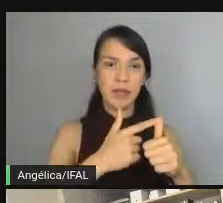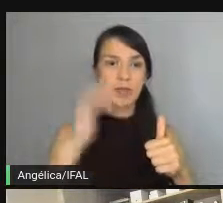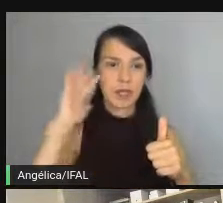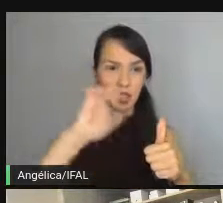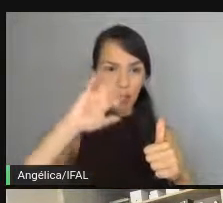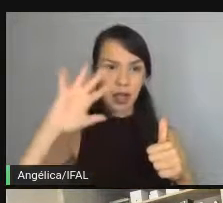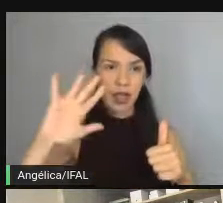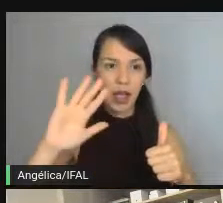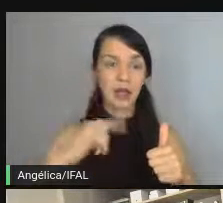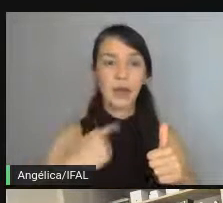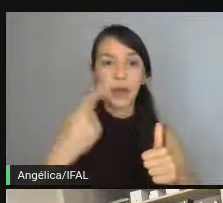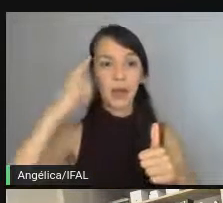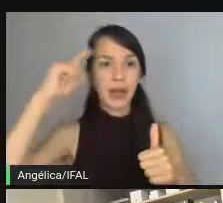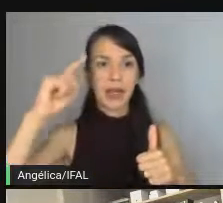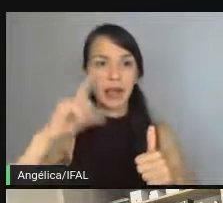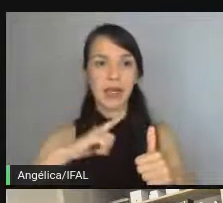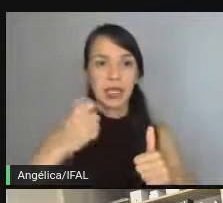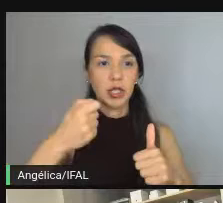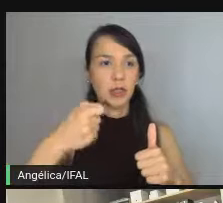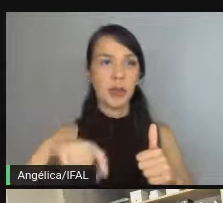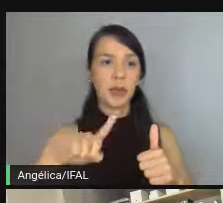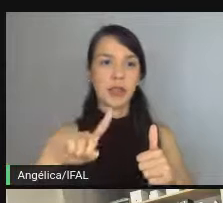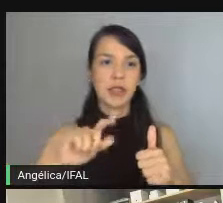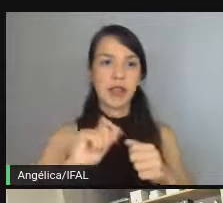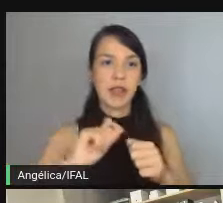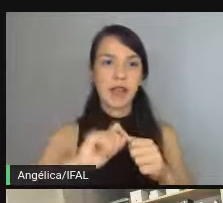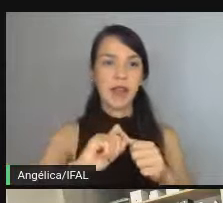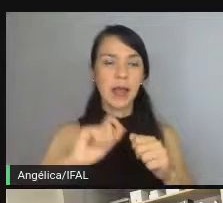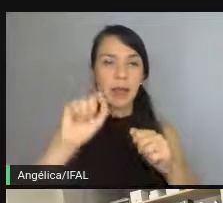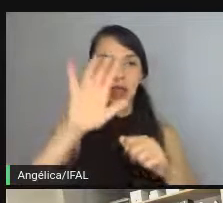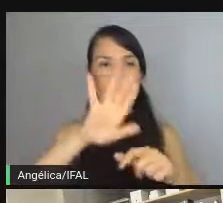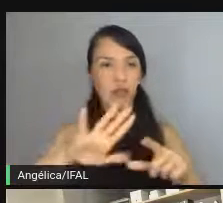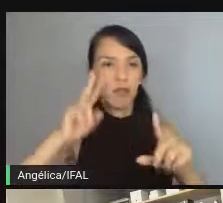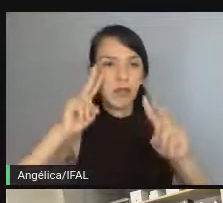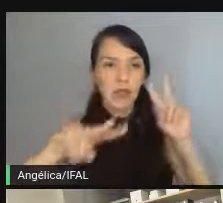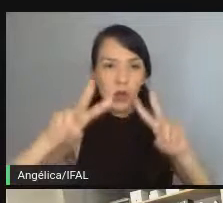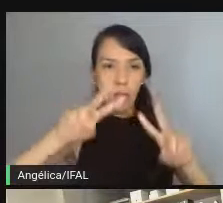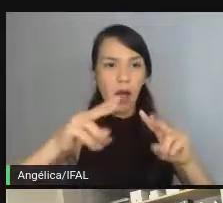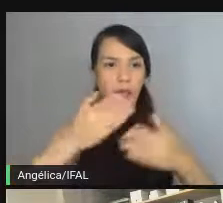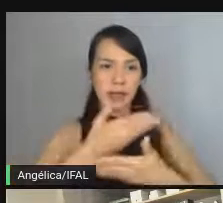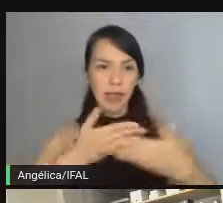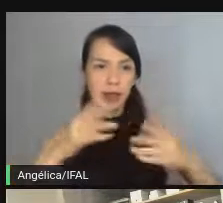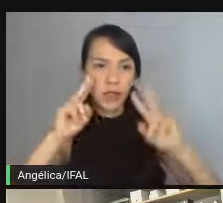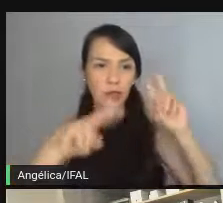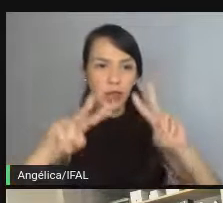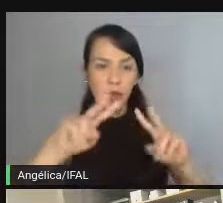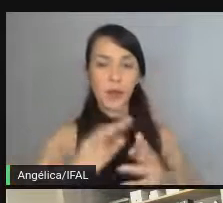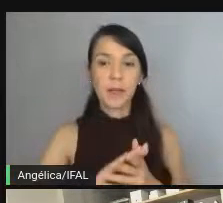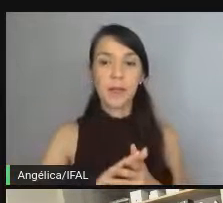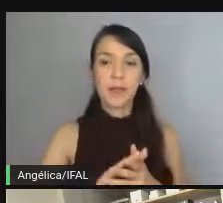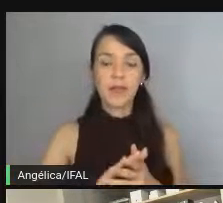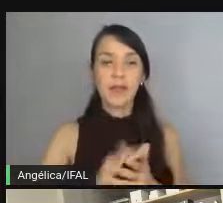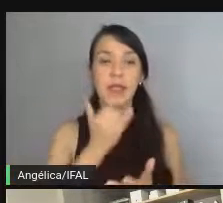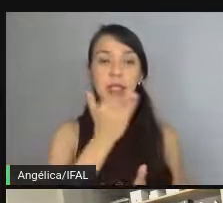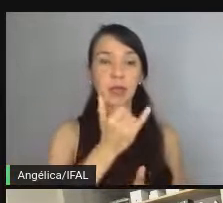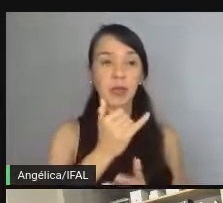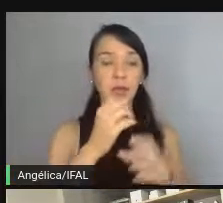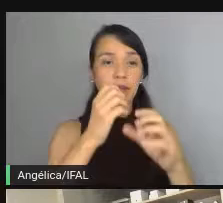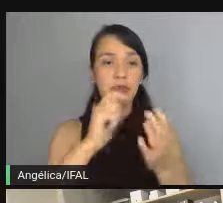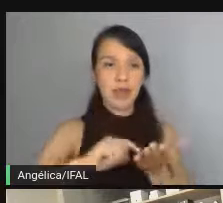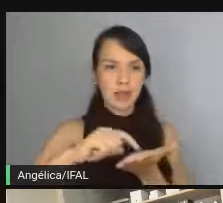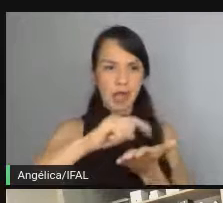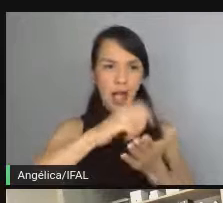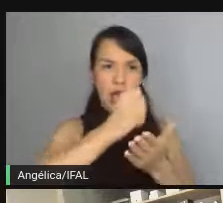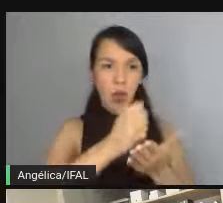claro, a ideia não é que ela tenha, a gente não precisa fazer a parte visual, parte de interação visual dessa API, é uma, desculpa, dessa calculadora,